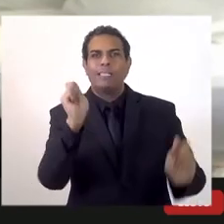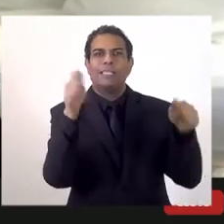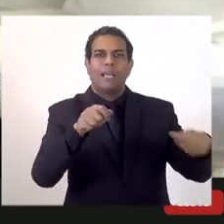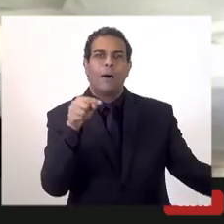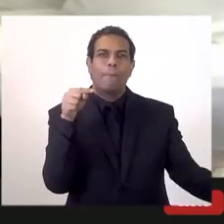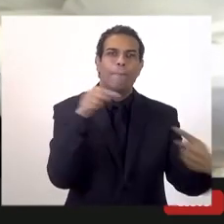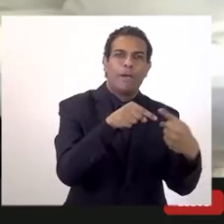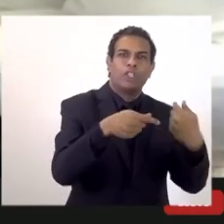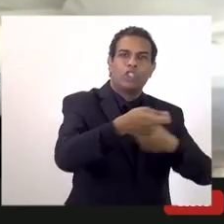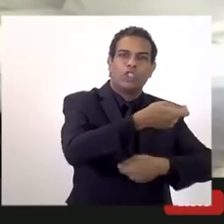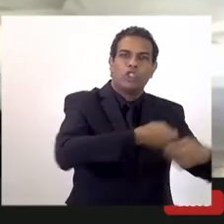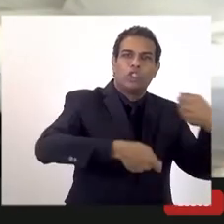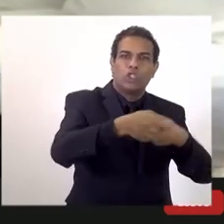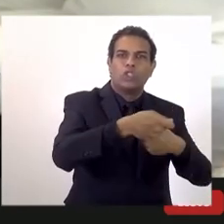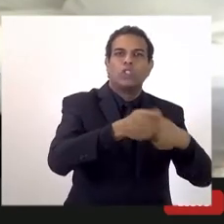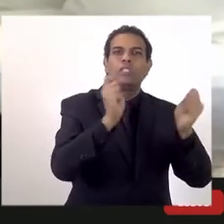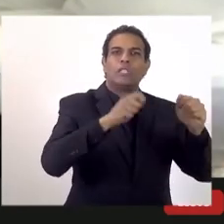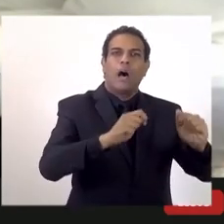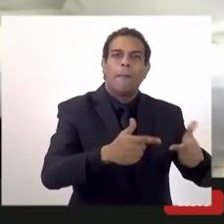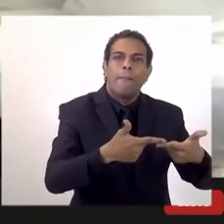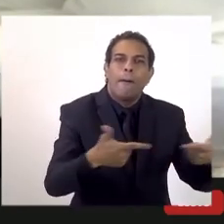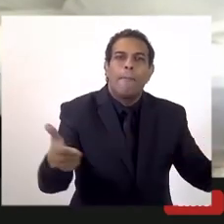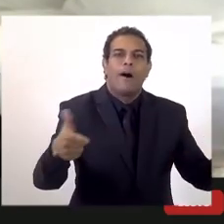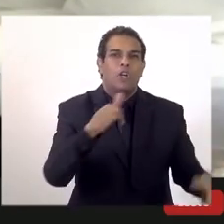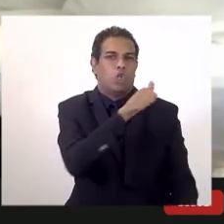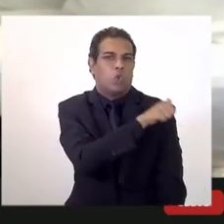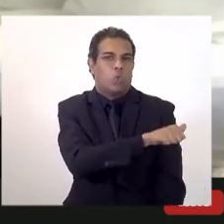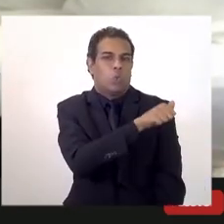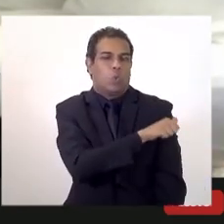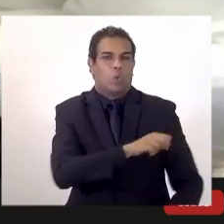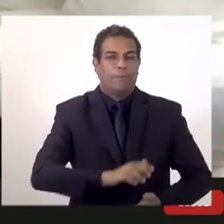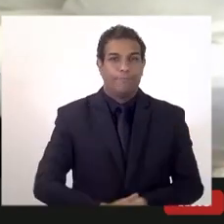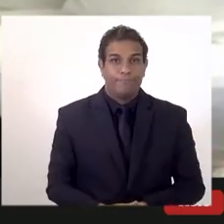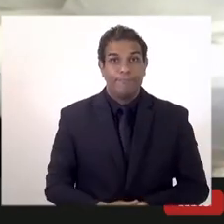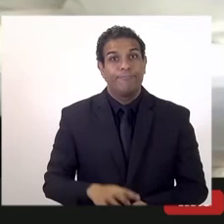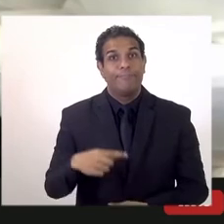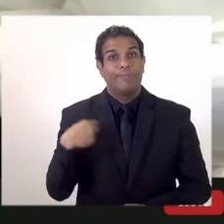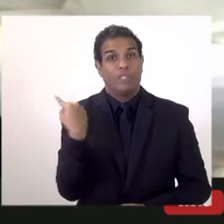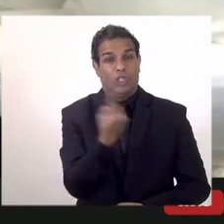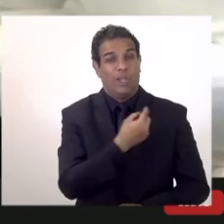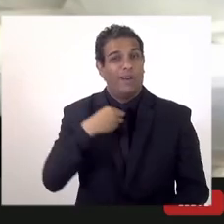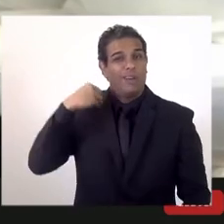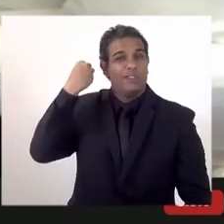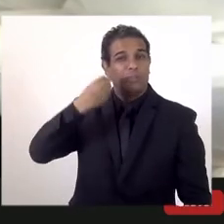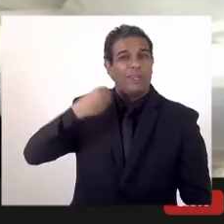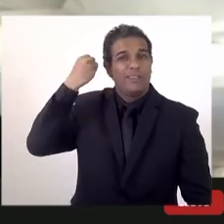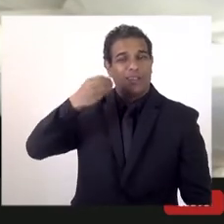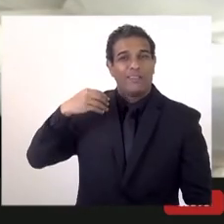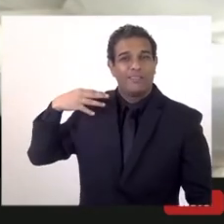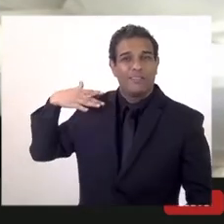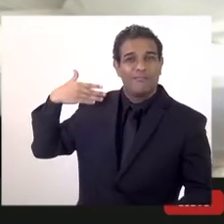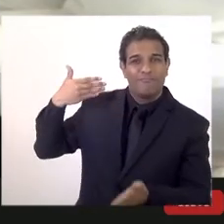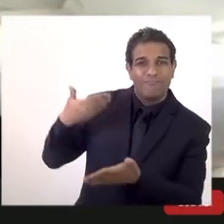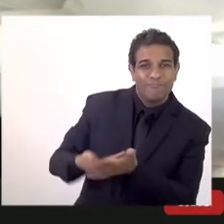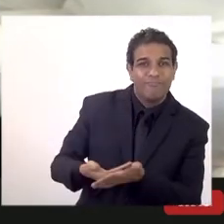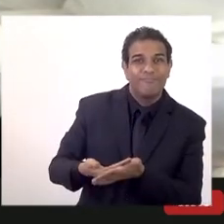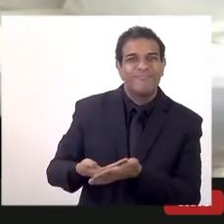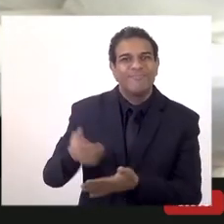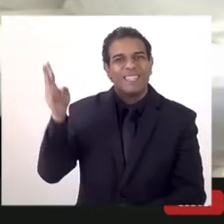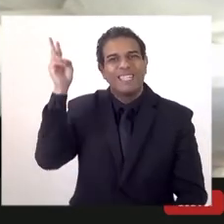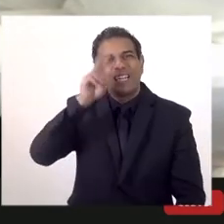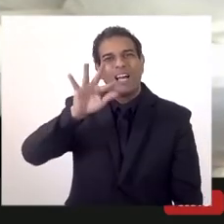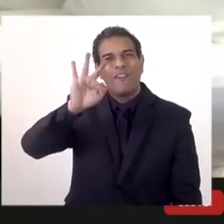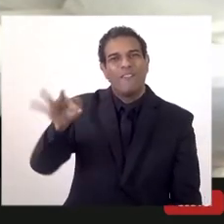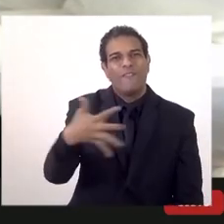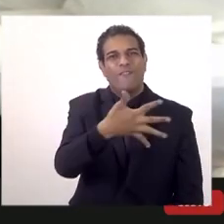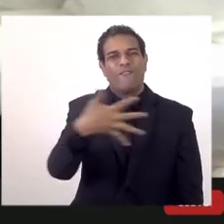um fim que não fosse só para custear despesas a gente tem uma experiência porque quando foi na época a Fijan foi uma das